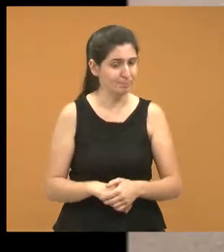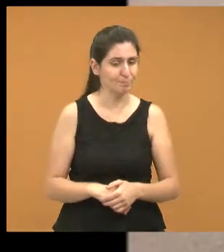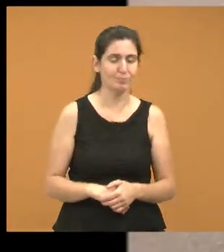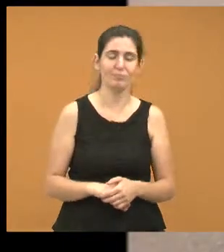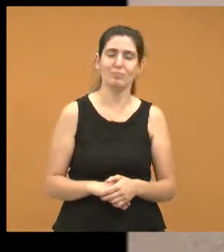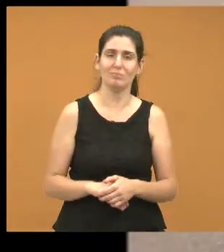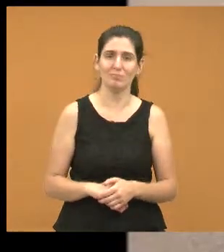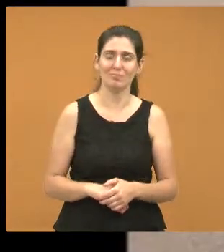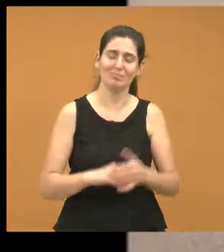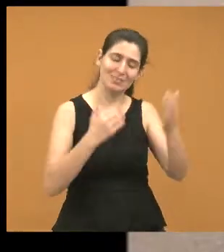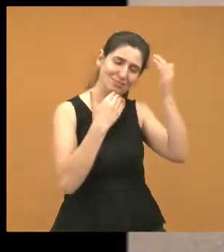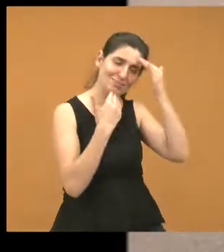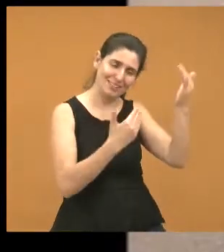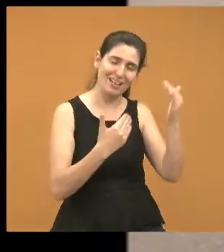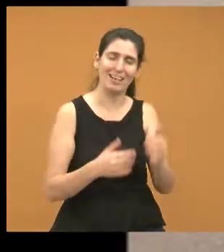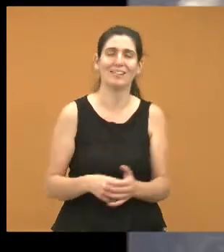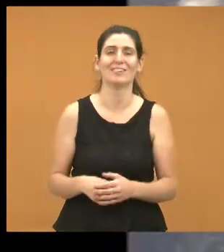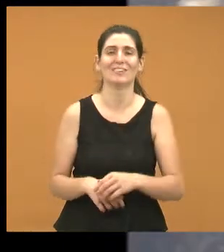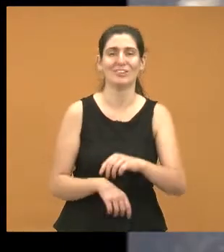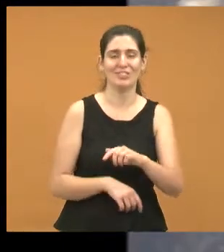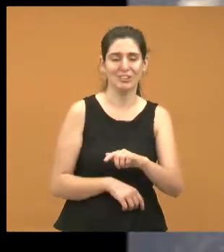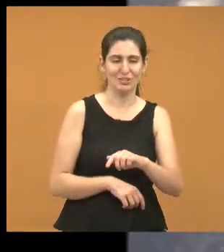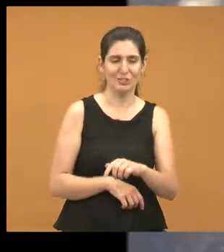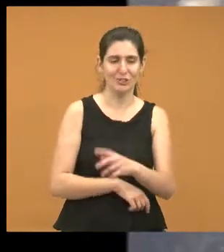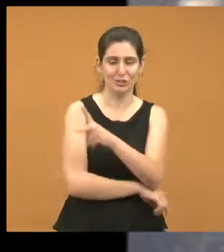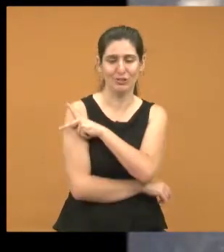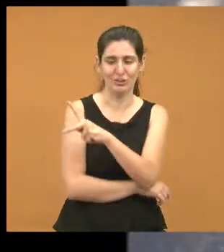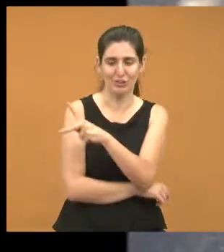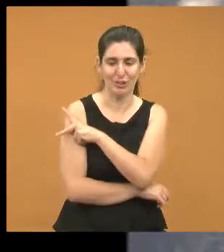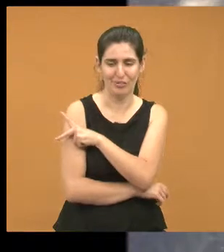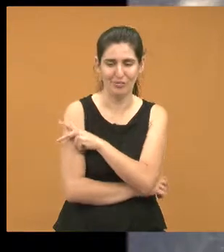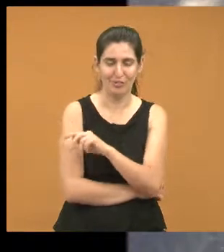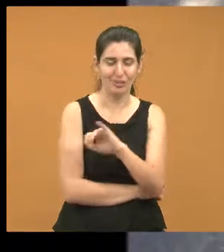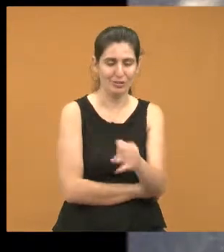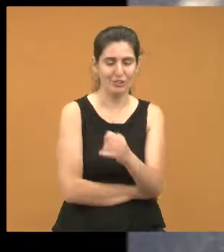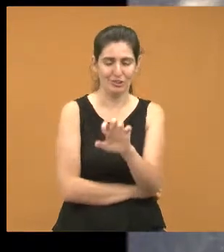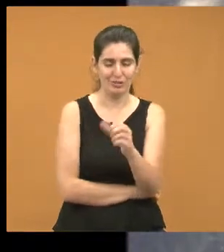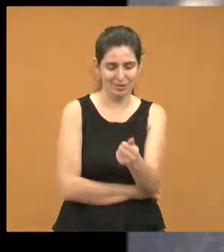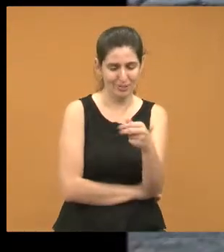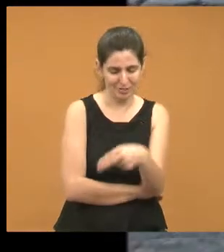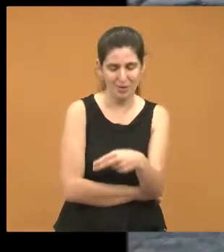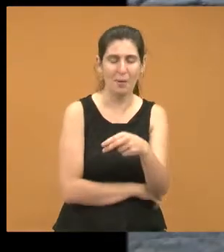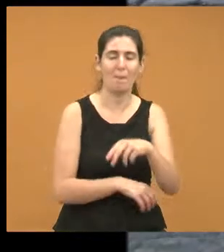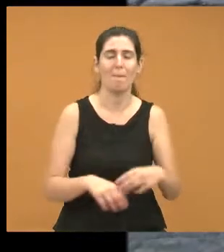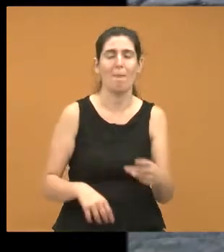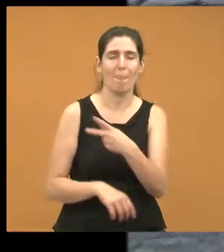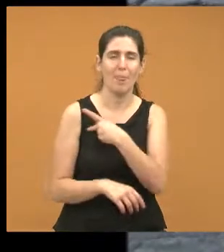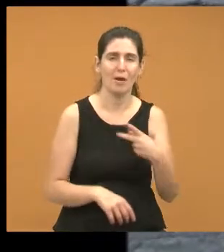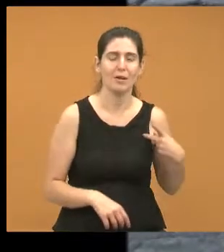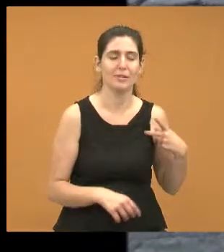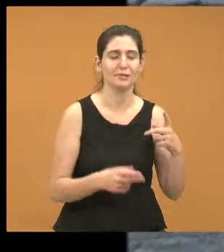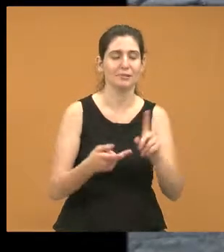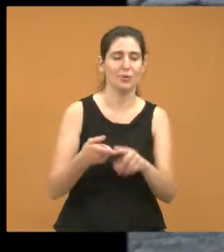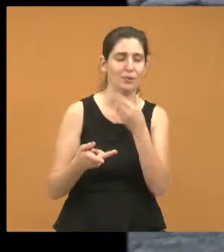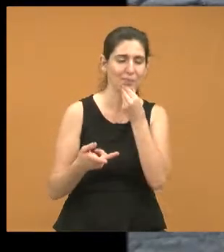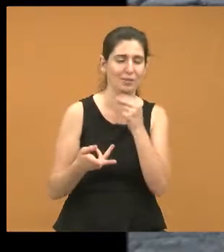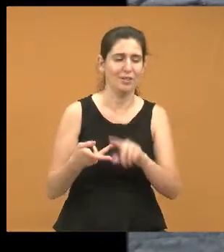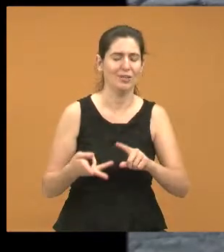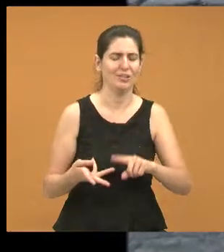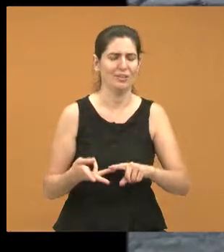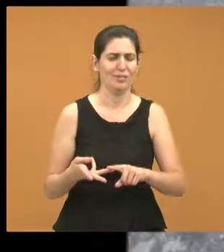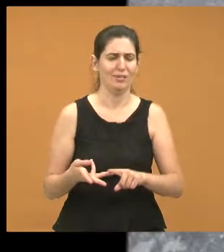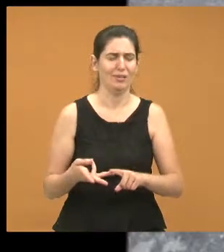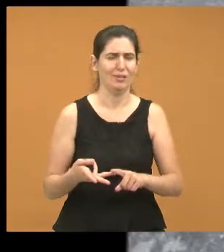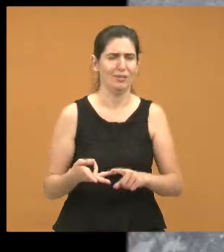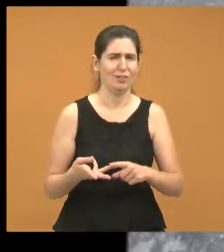nenhum. Então, gostaria de agradecer o Jean, que é o chefe do gabinete, depois o pastor Givaldo Lima, o Chapulim, o Dona